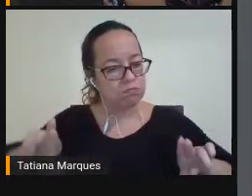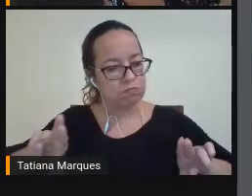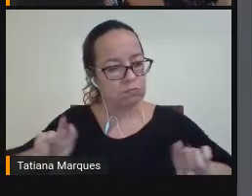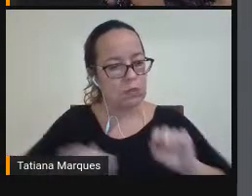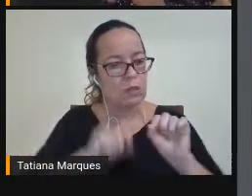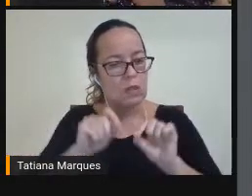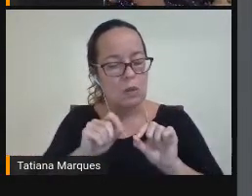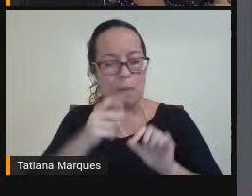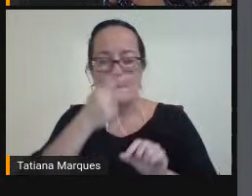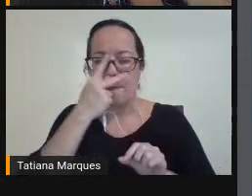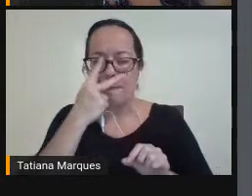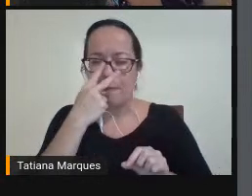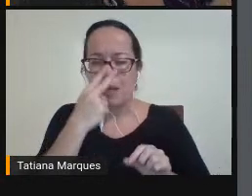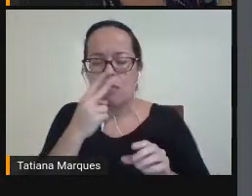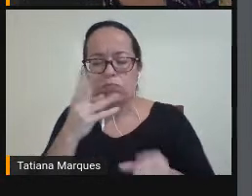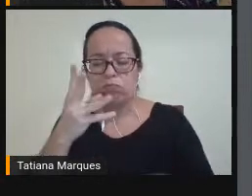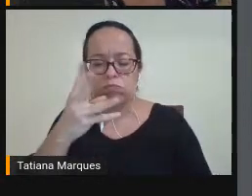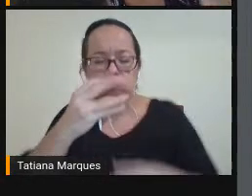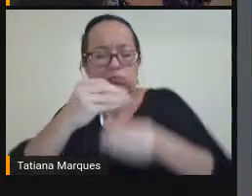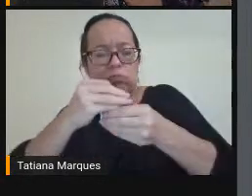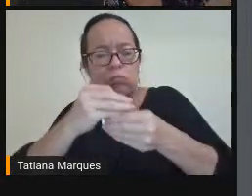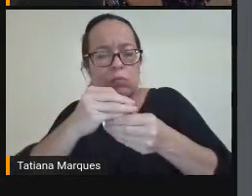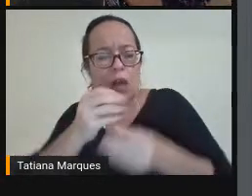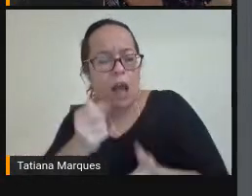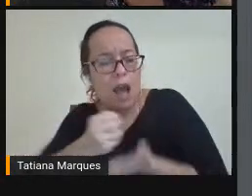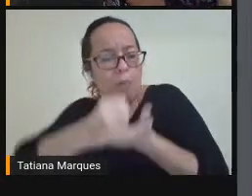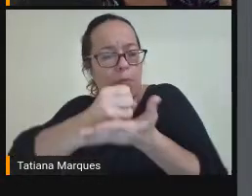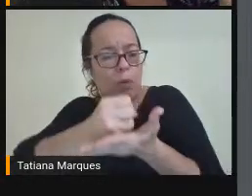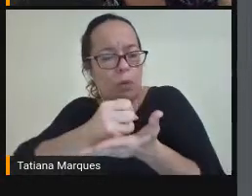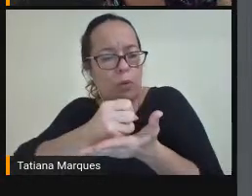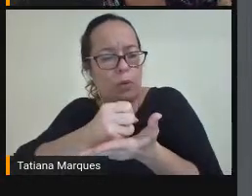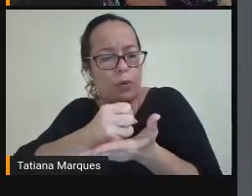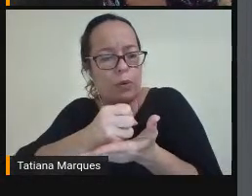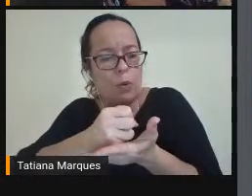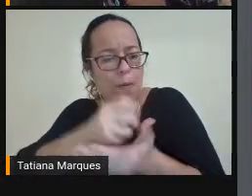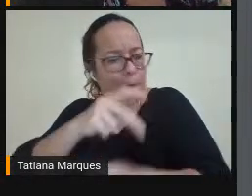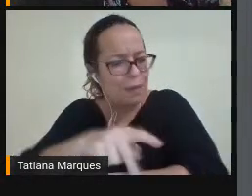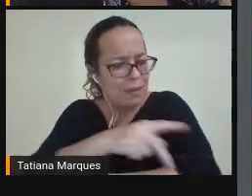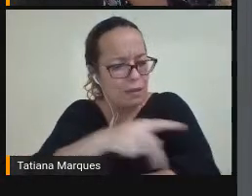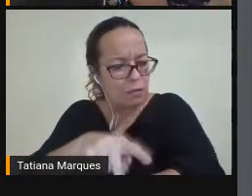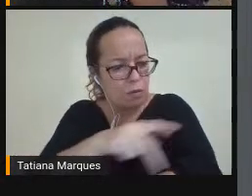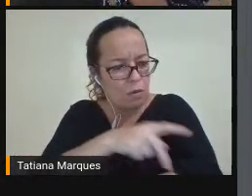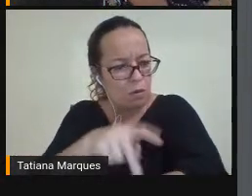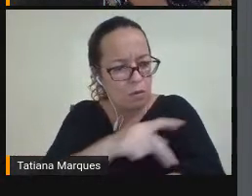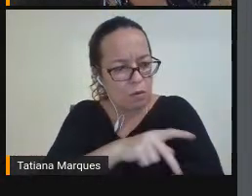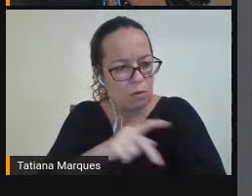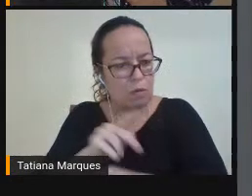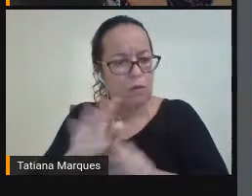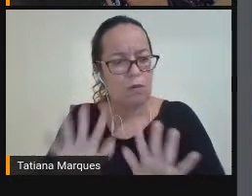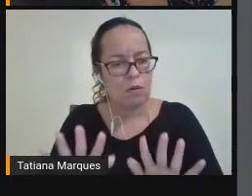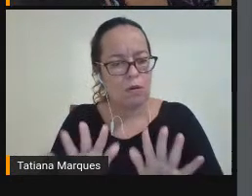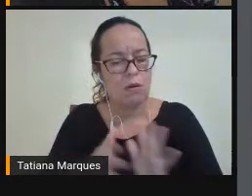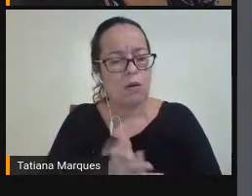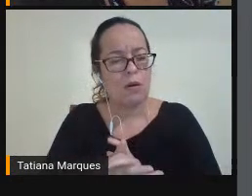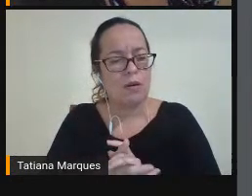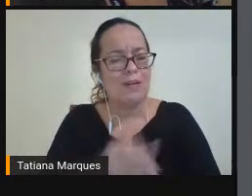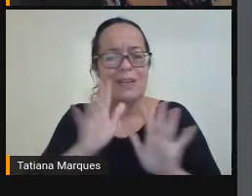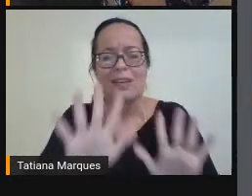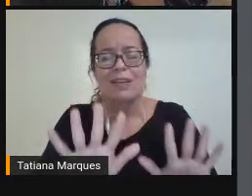complemento Um apoio Quase que Pedagógico Você não